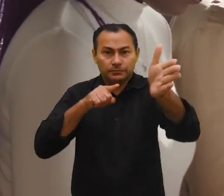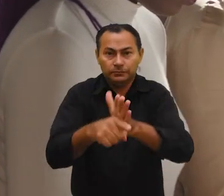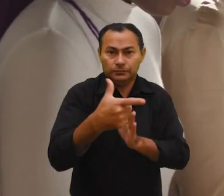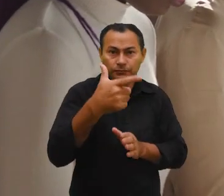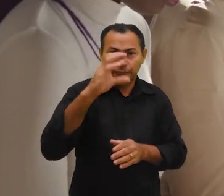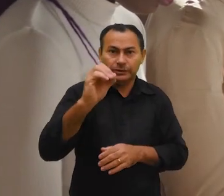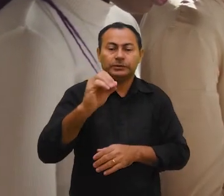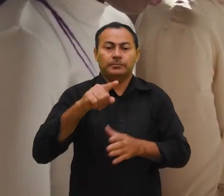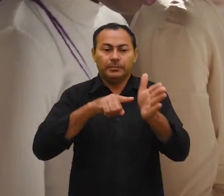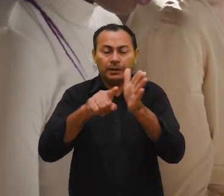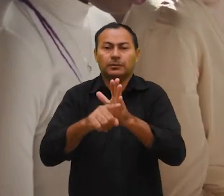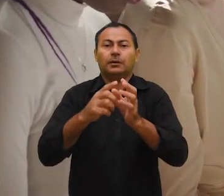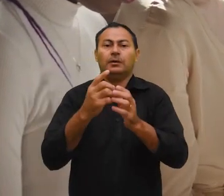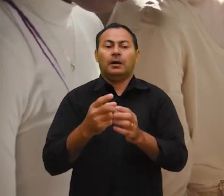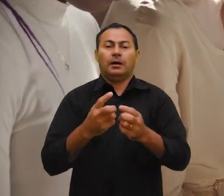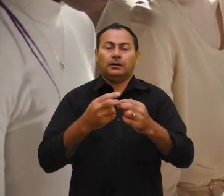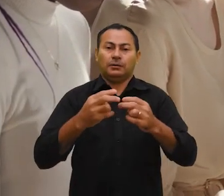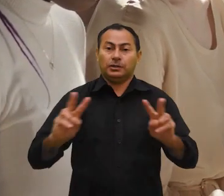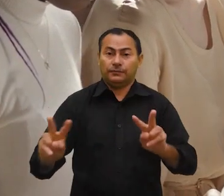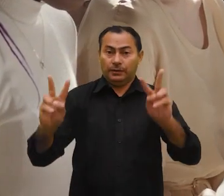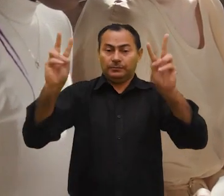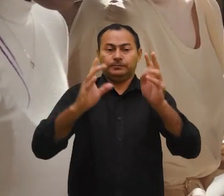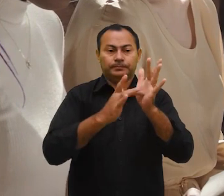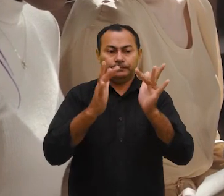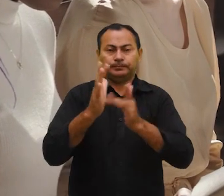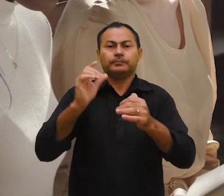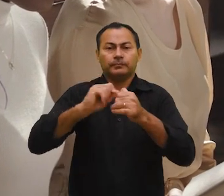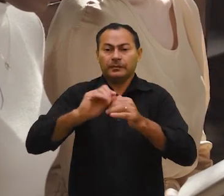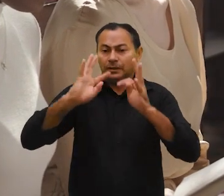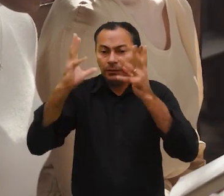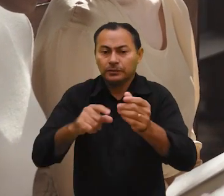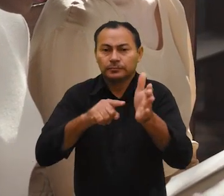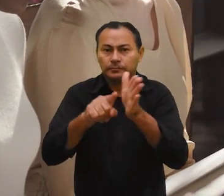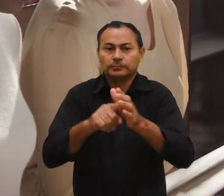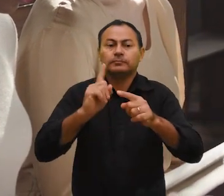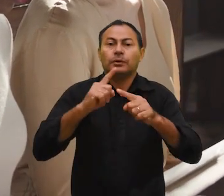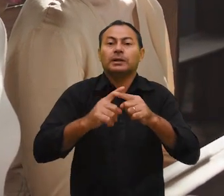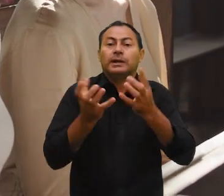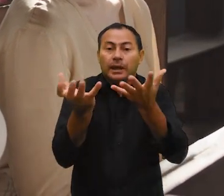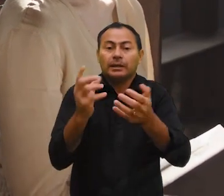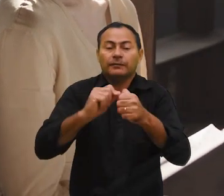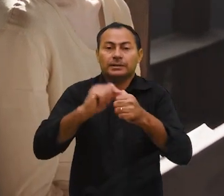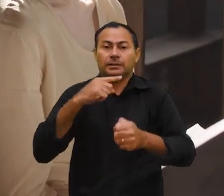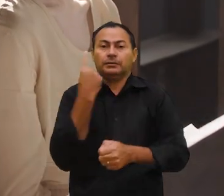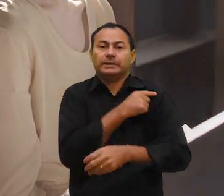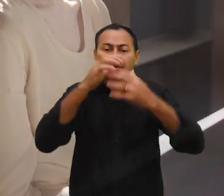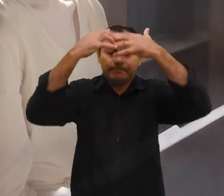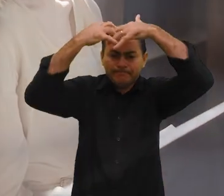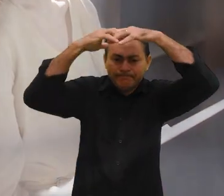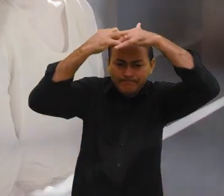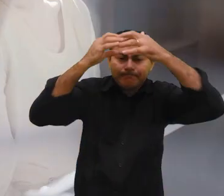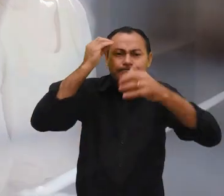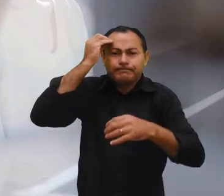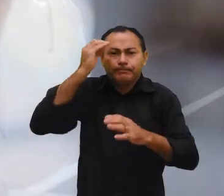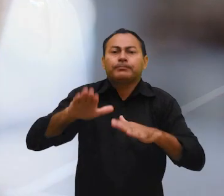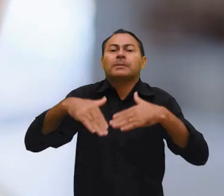20 perguntas relacionadas a valores. Jesus fez todas essas perguntas porque queria nos fazer refletir.